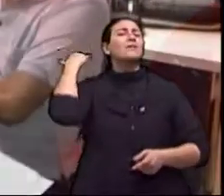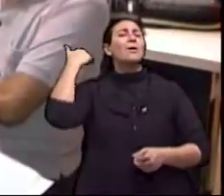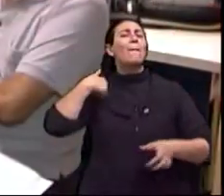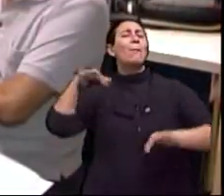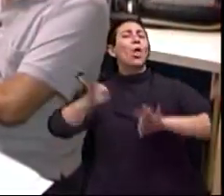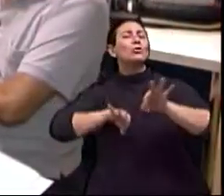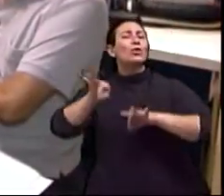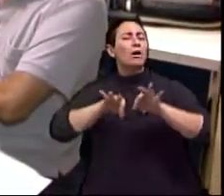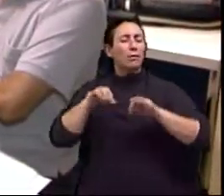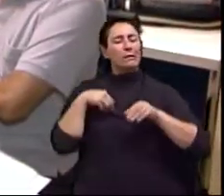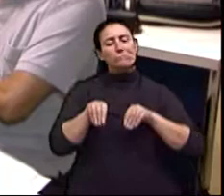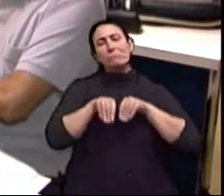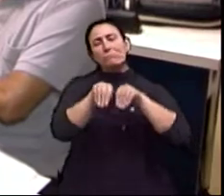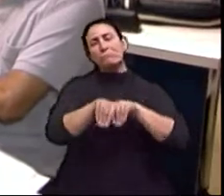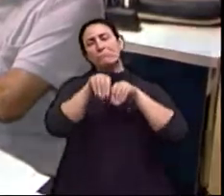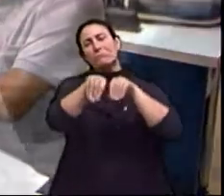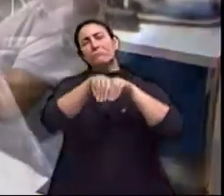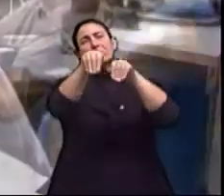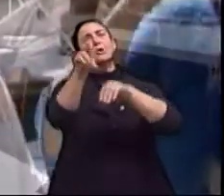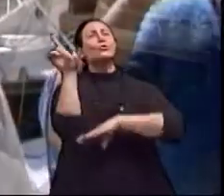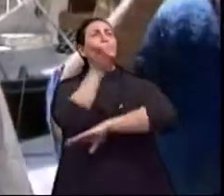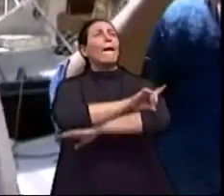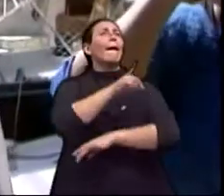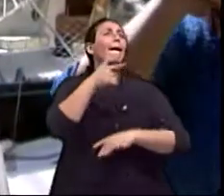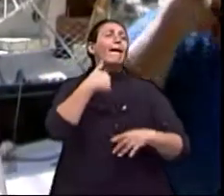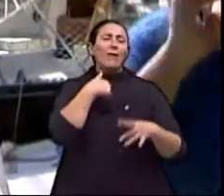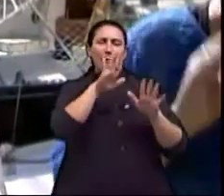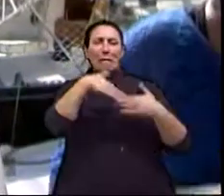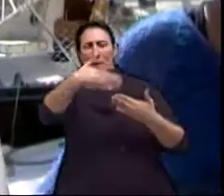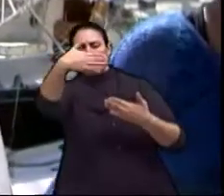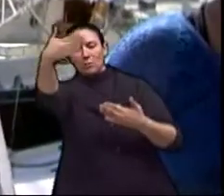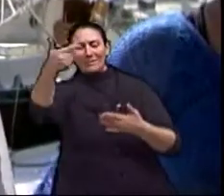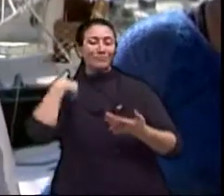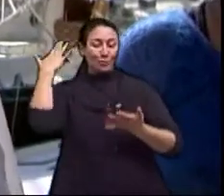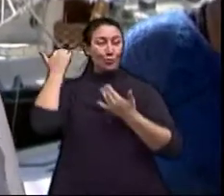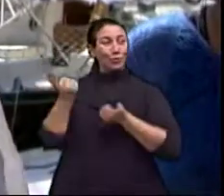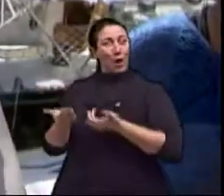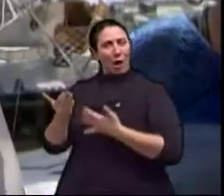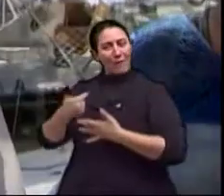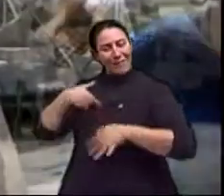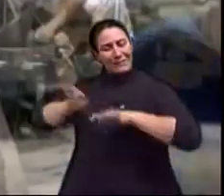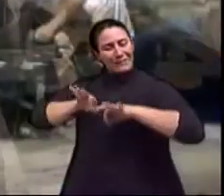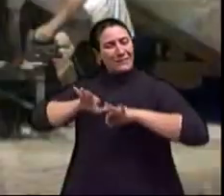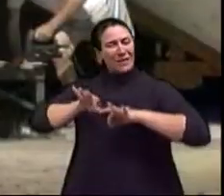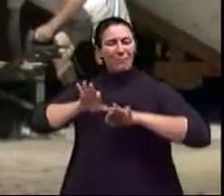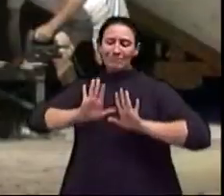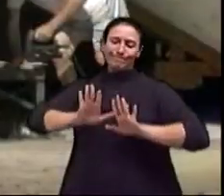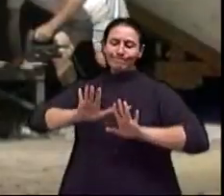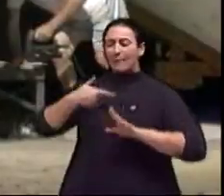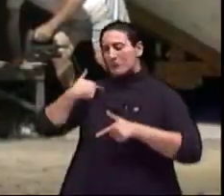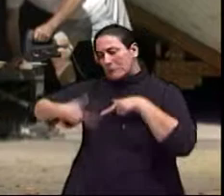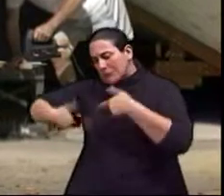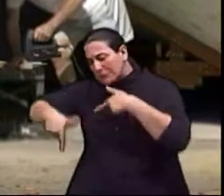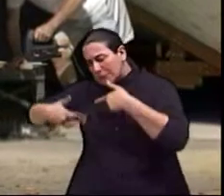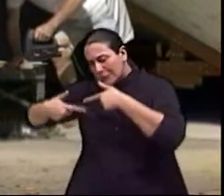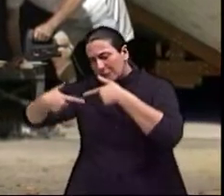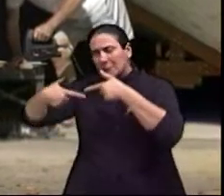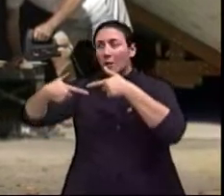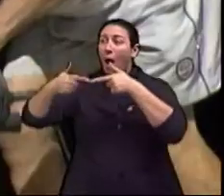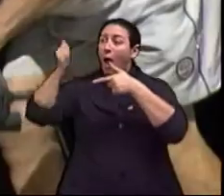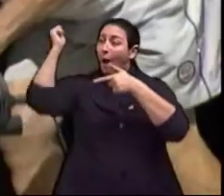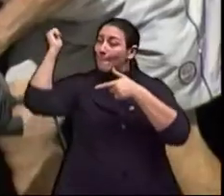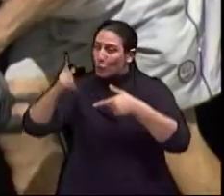foram adiados na adolescência. Não digo nem adolescência, mas na adultez jovem e na meia-idade. Então, é como se eles jogassem agora